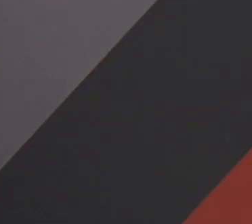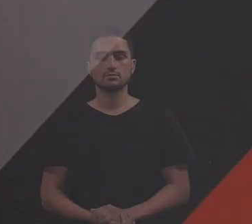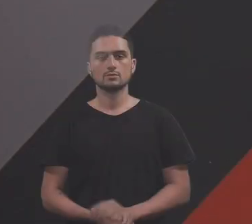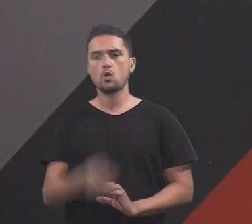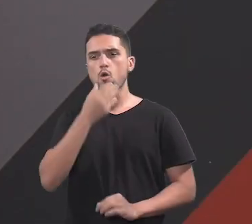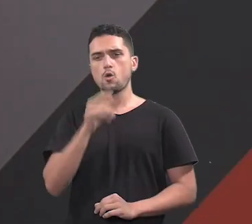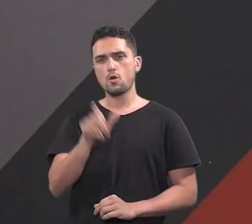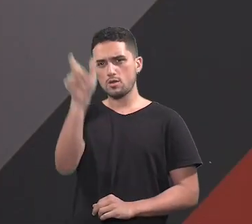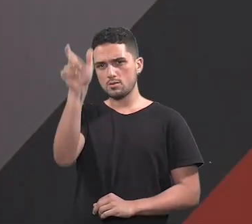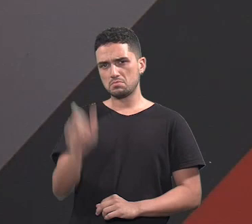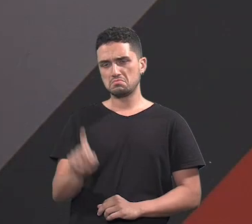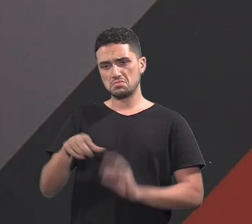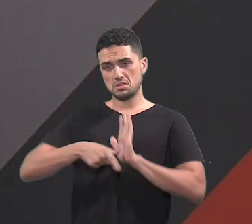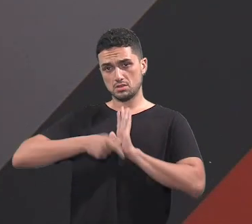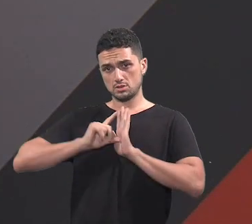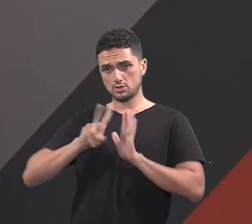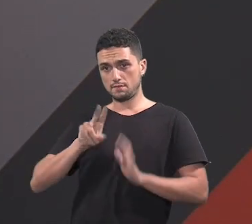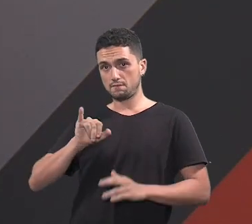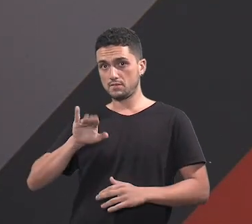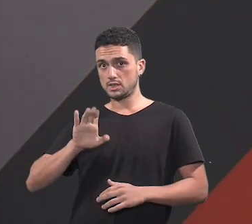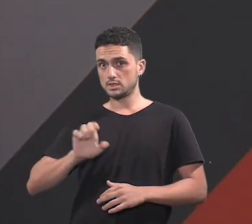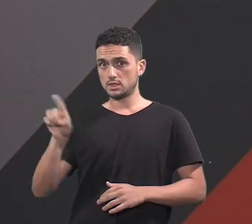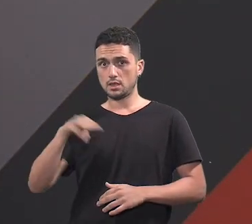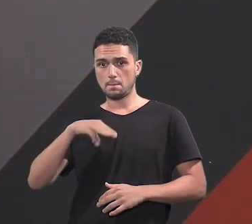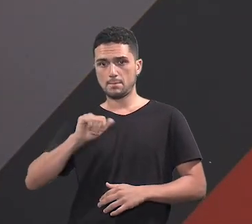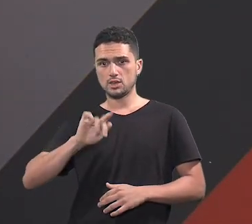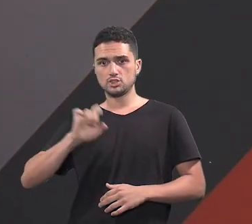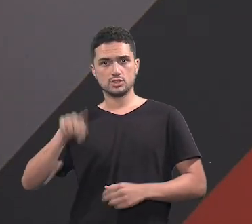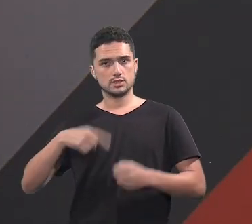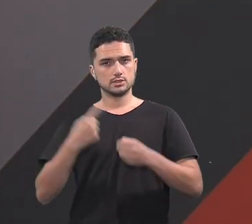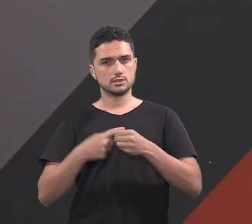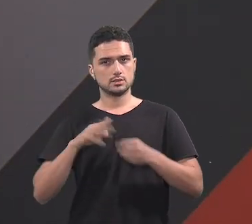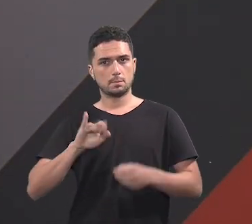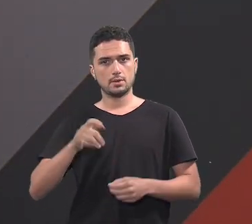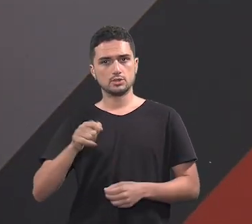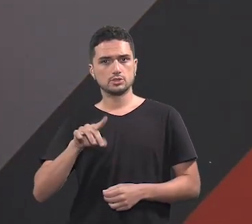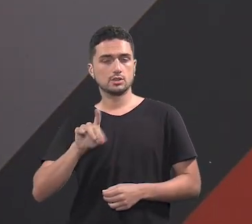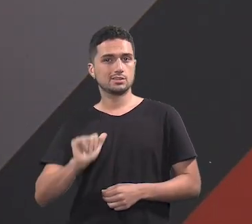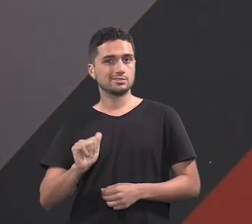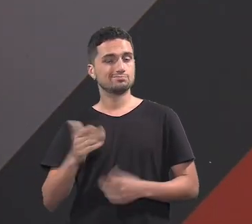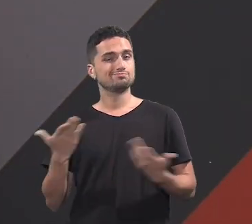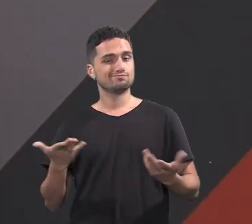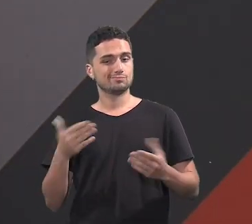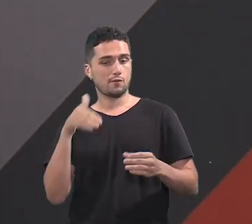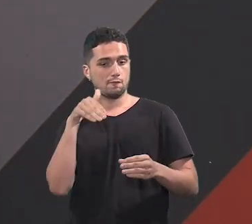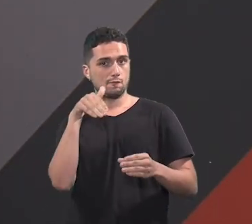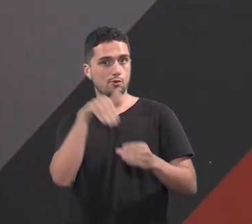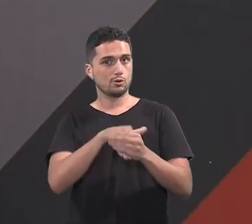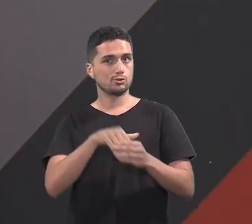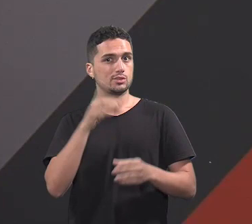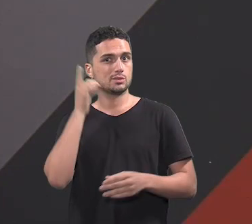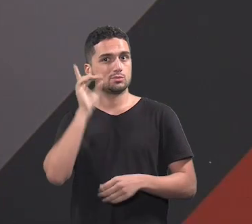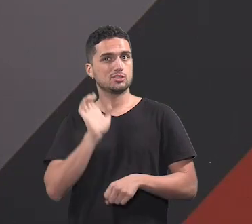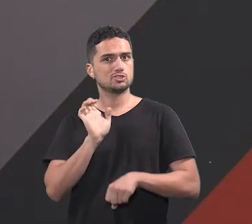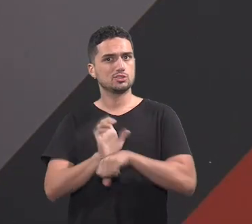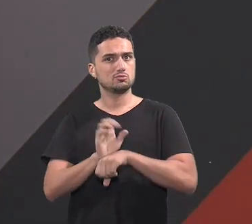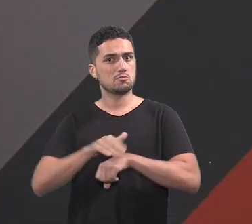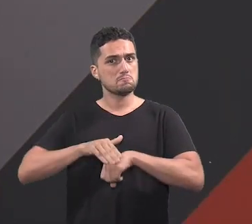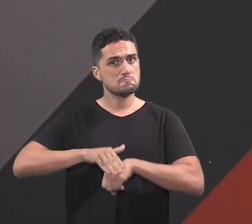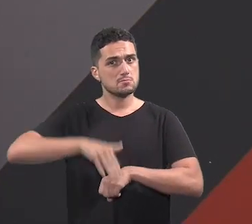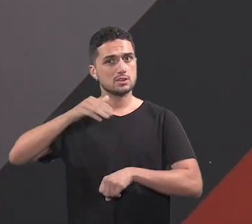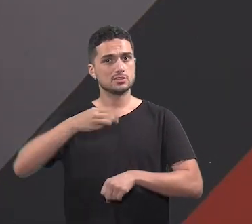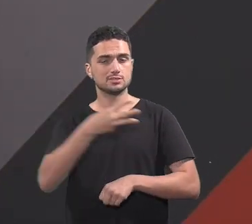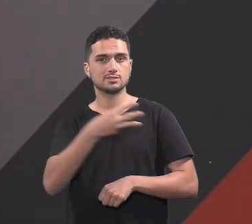Ele era vice-prefeito da cidade de Magé, na Baixada Fluminense, até ser eleito deputado estadual com mais de